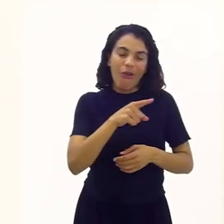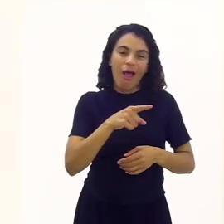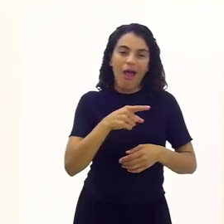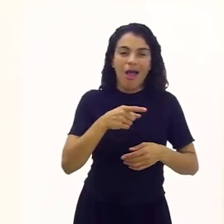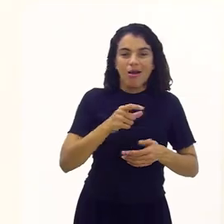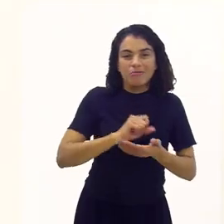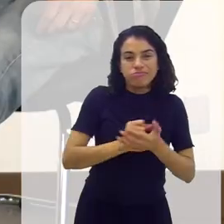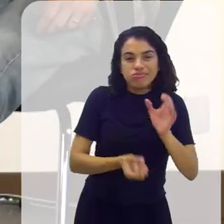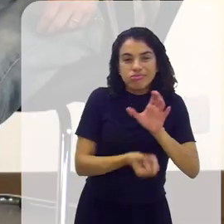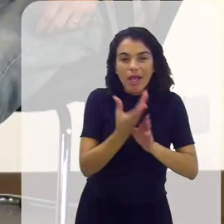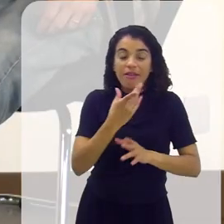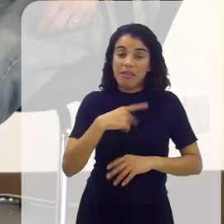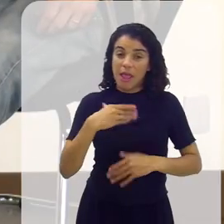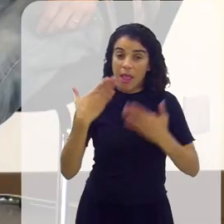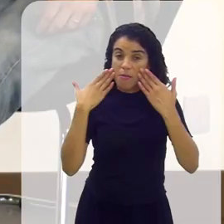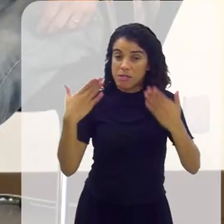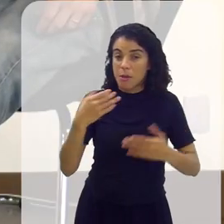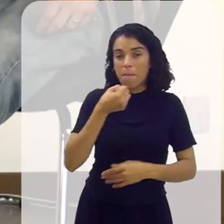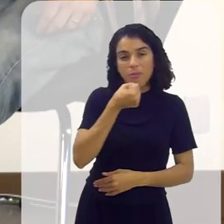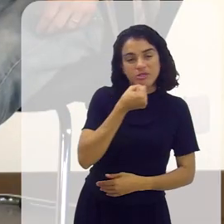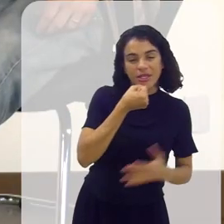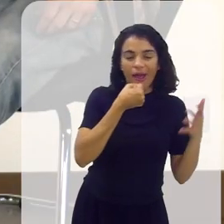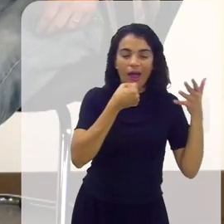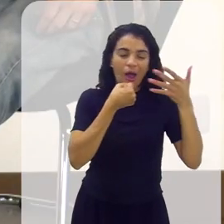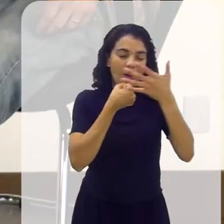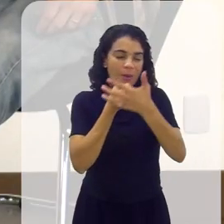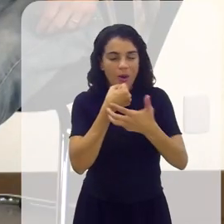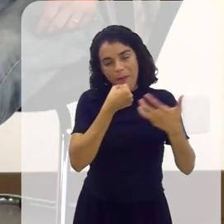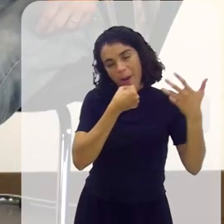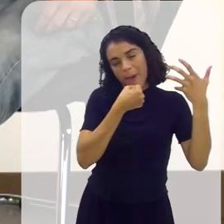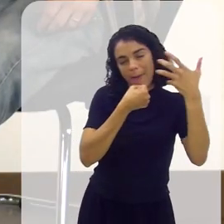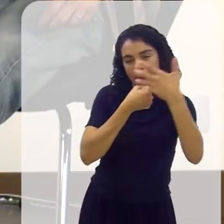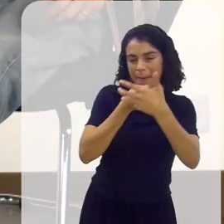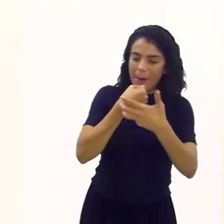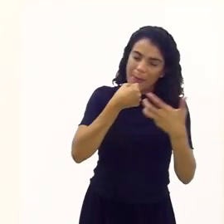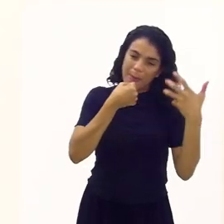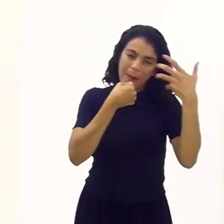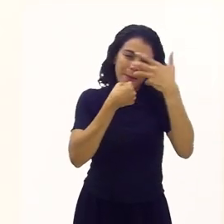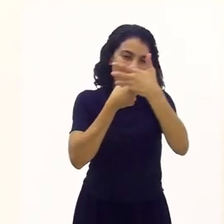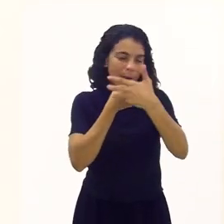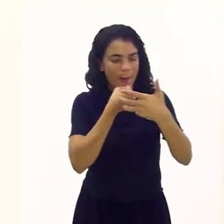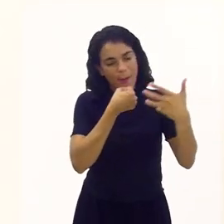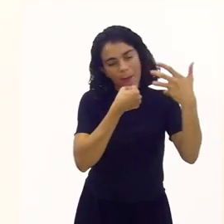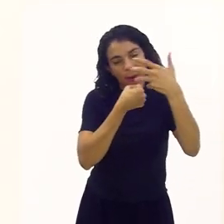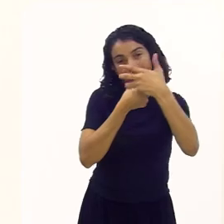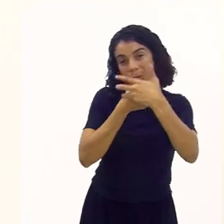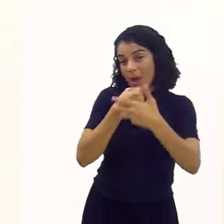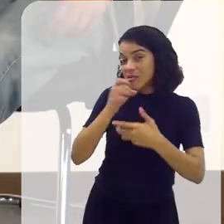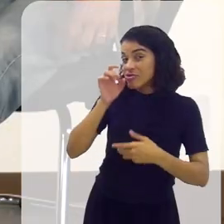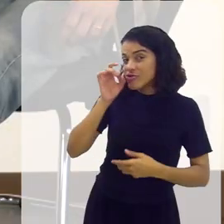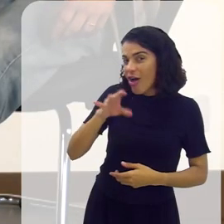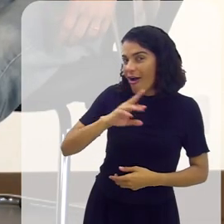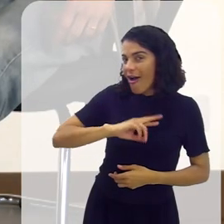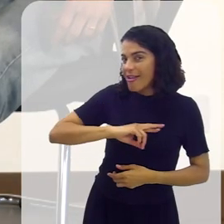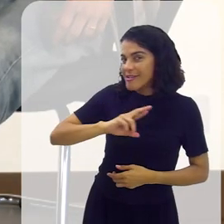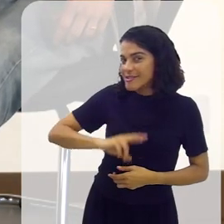lá na quadra, vai ter apresentação musical. Olha que coisa boa. Vai manter a gente acordado. Só músicas